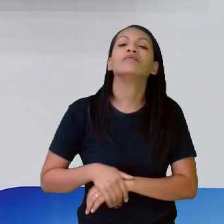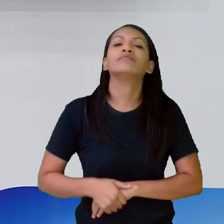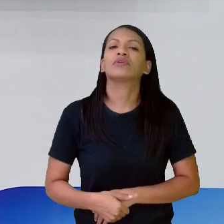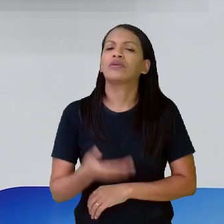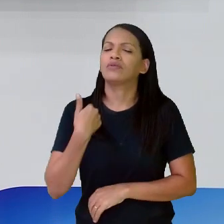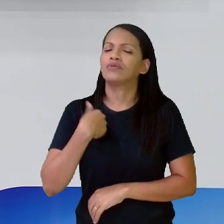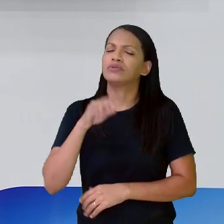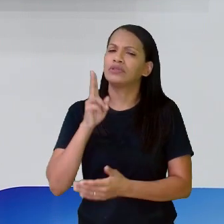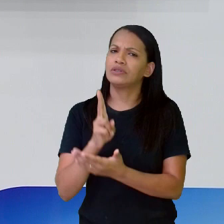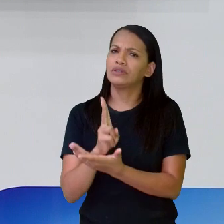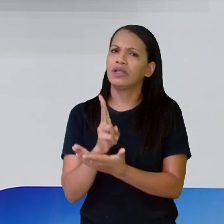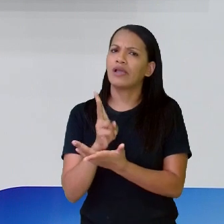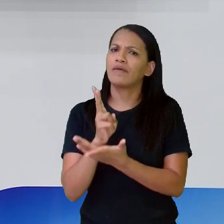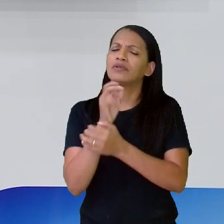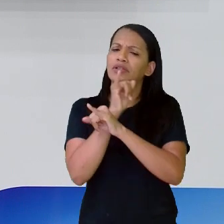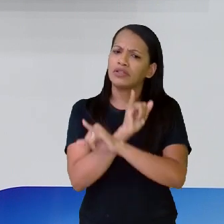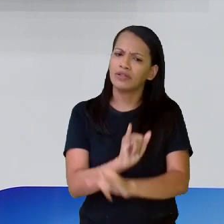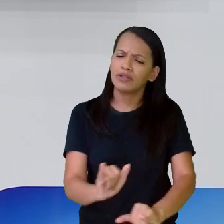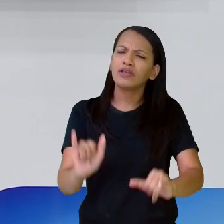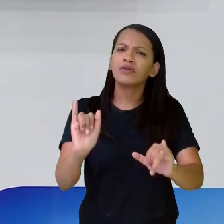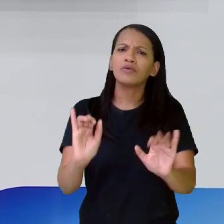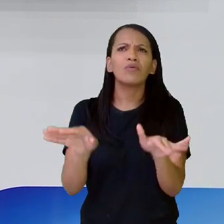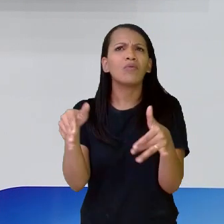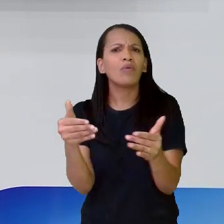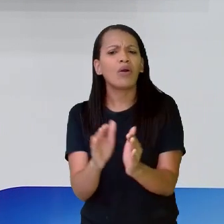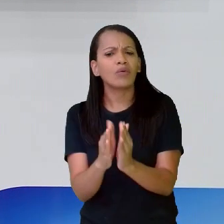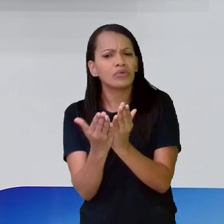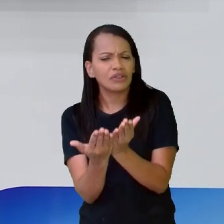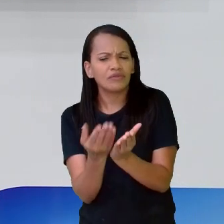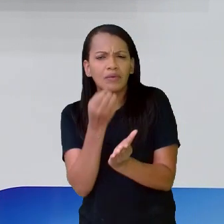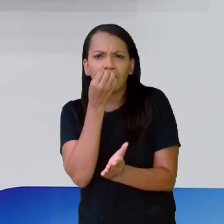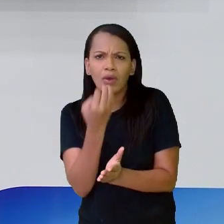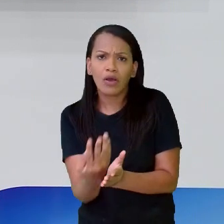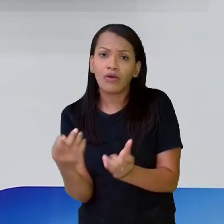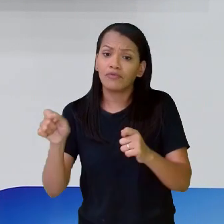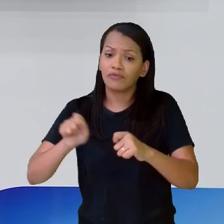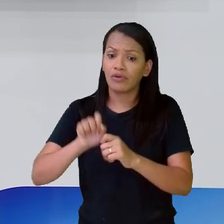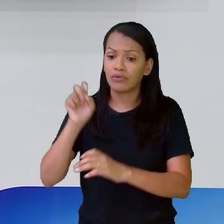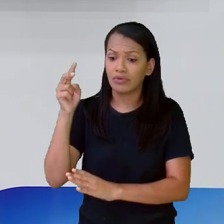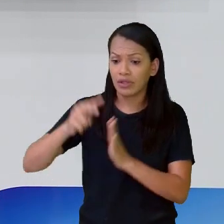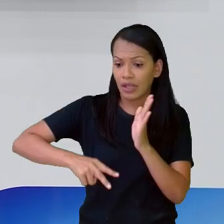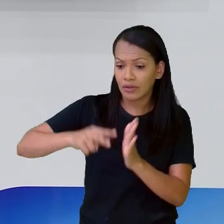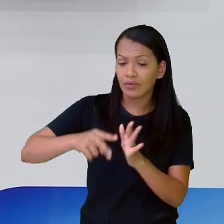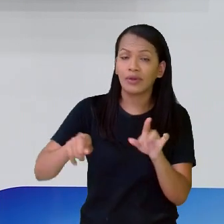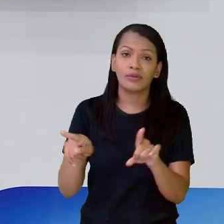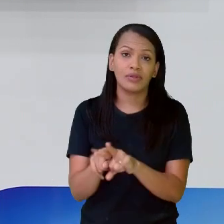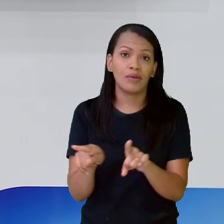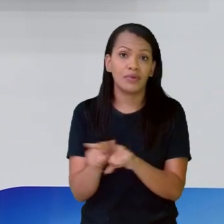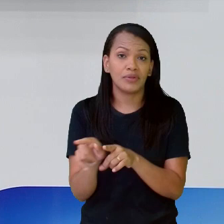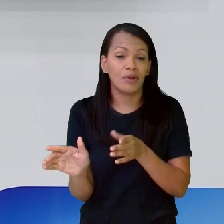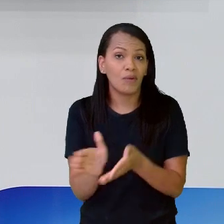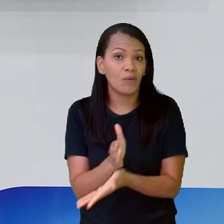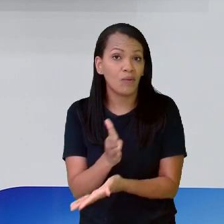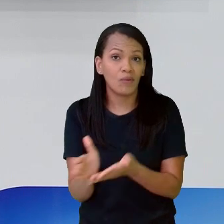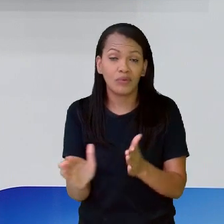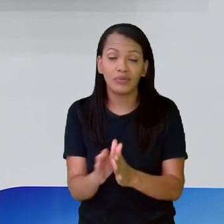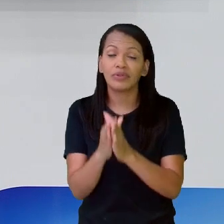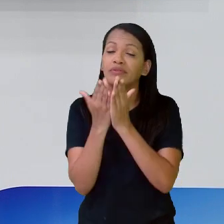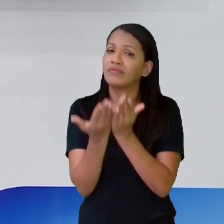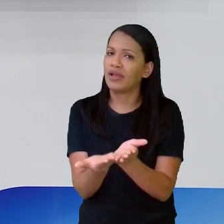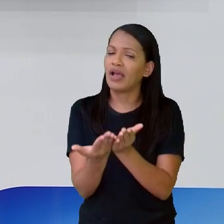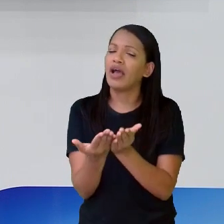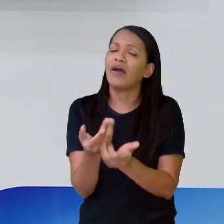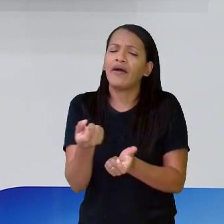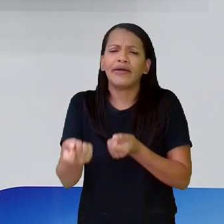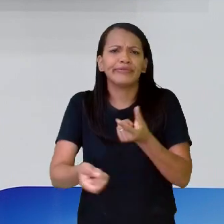aqui muitos livros e faço leitura também de alguns livros, às vezes eu não falo, eu não